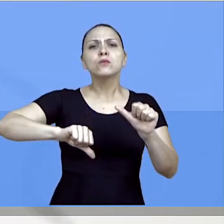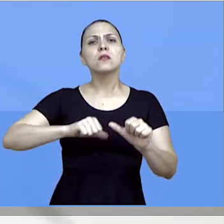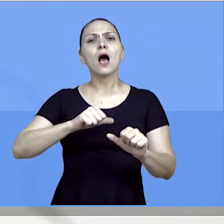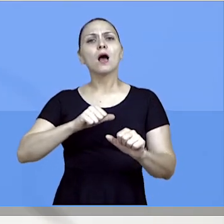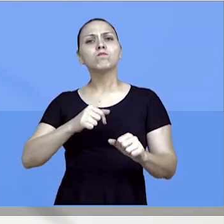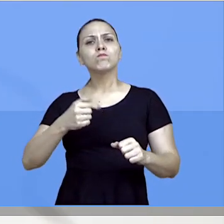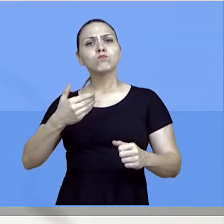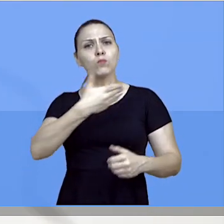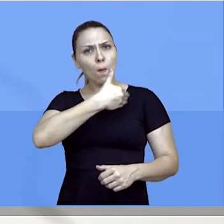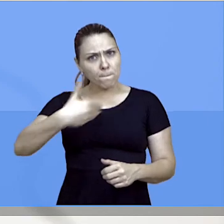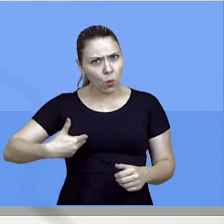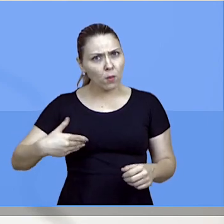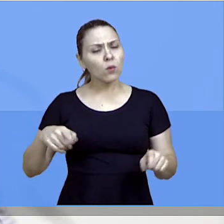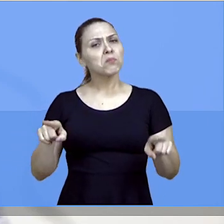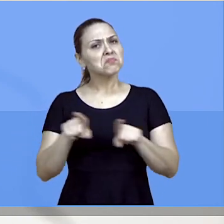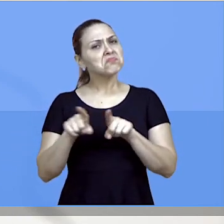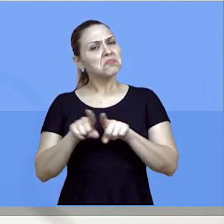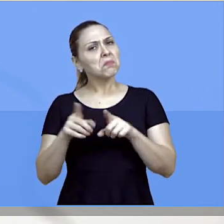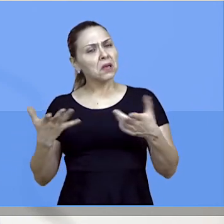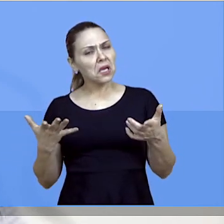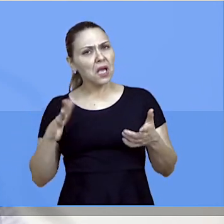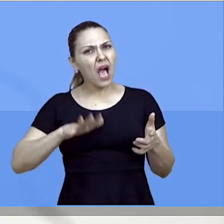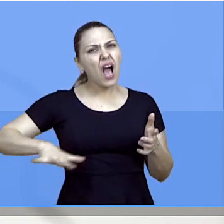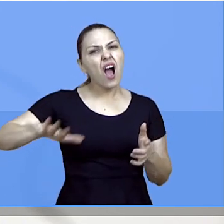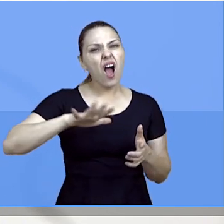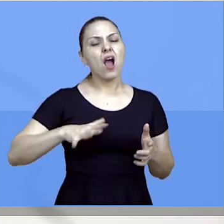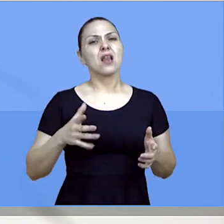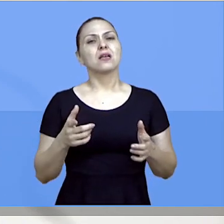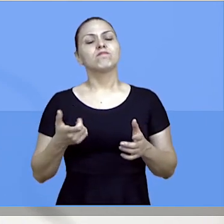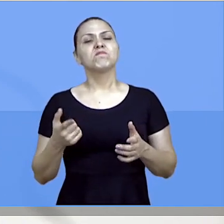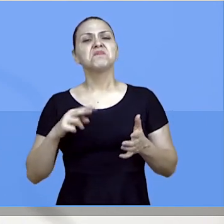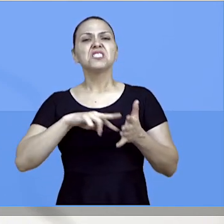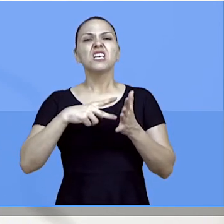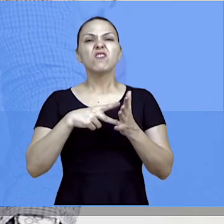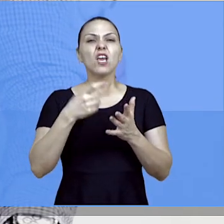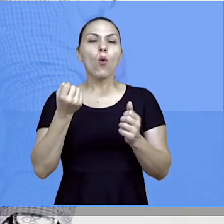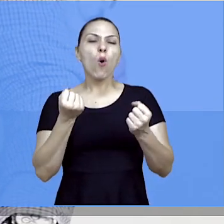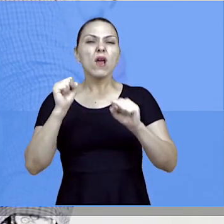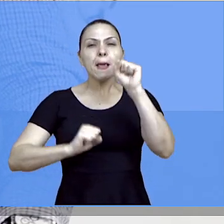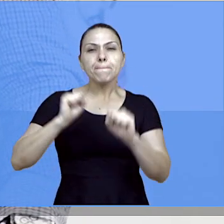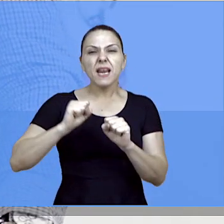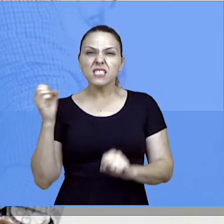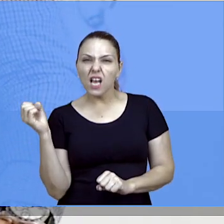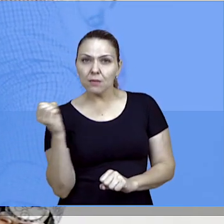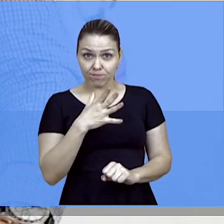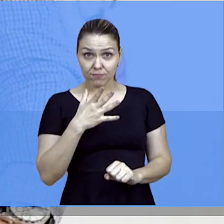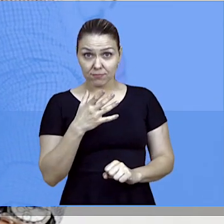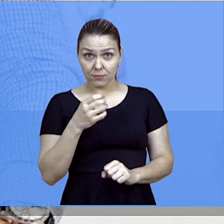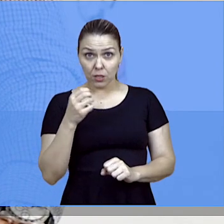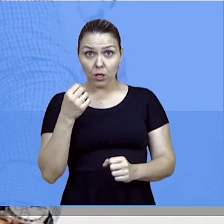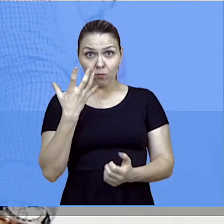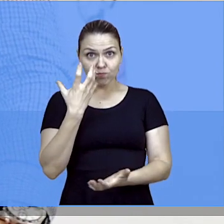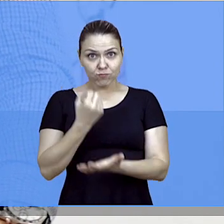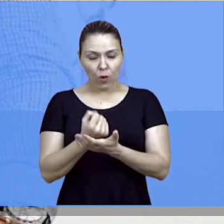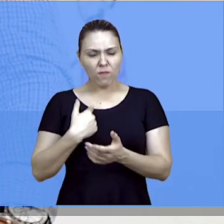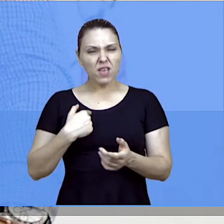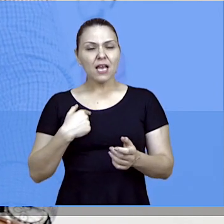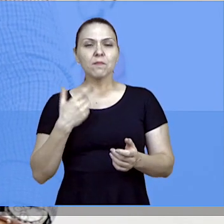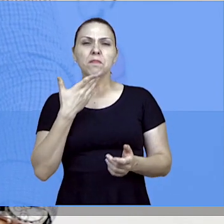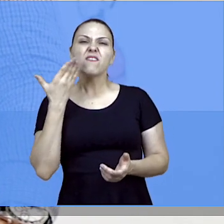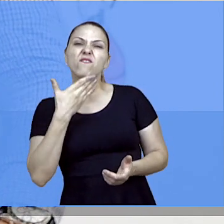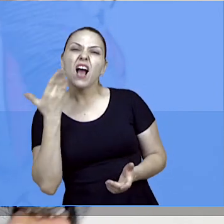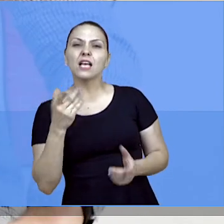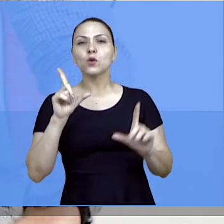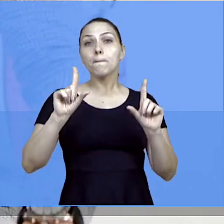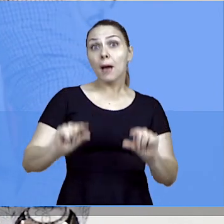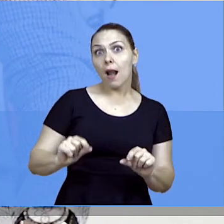o governo em uma startup, que é de forma mais barata, ágil e inovadora. E também tem aqueles serviços que o poder público